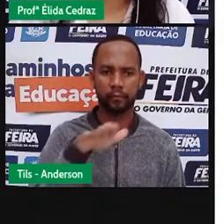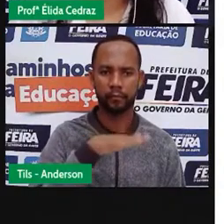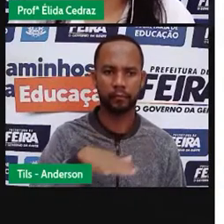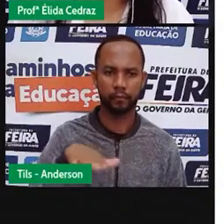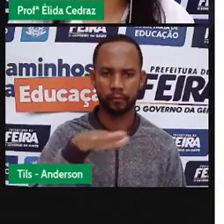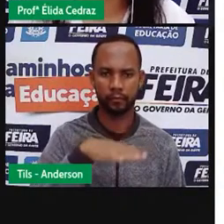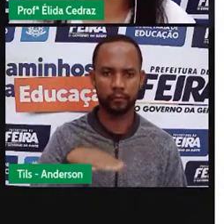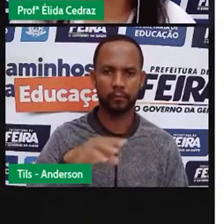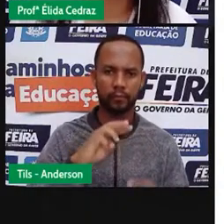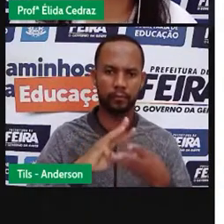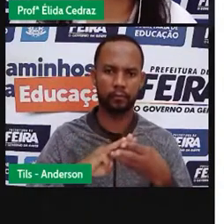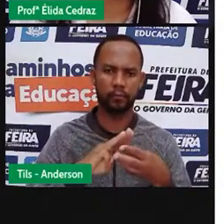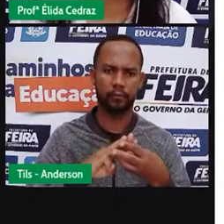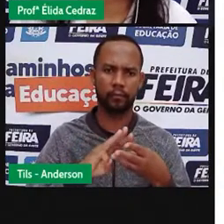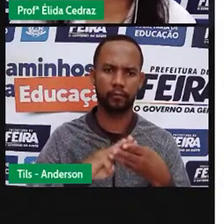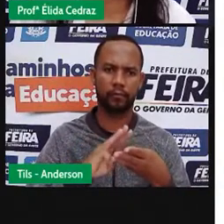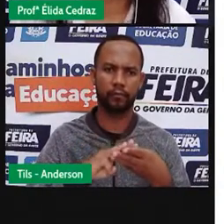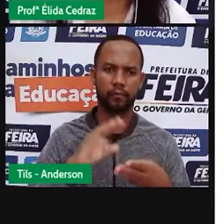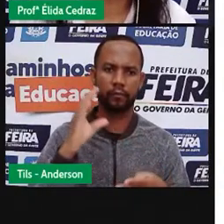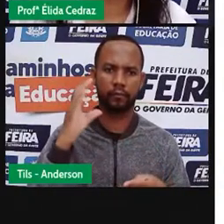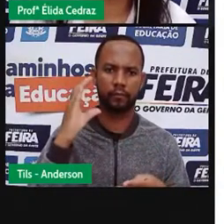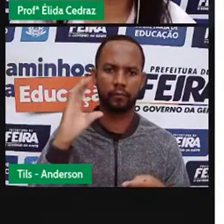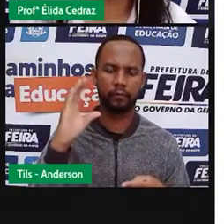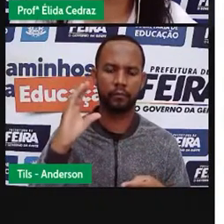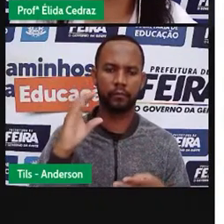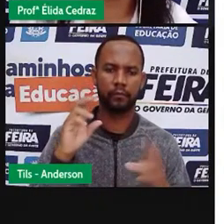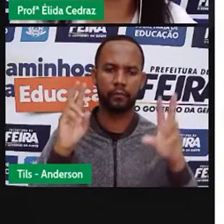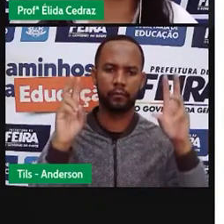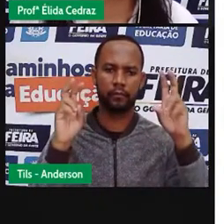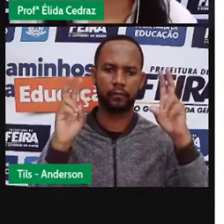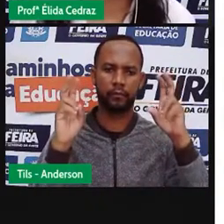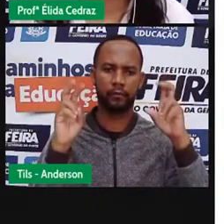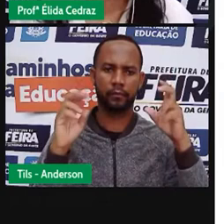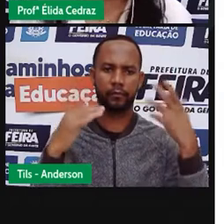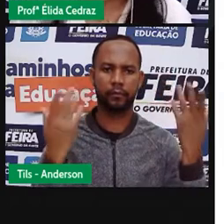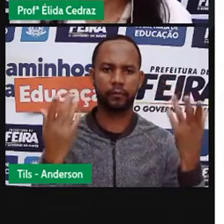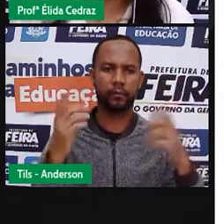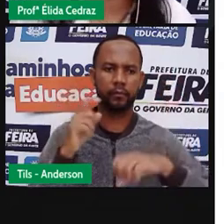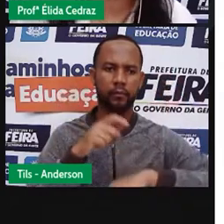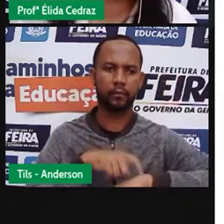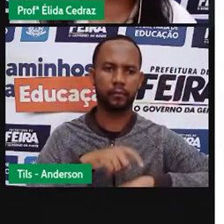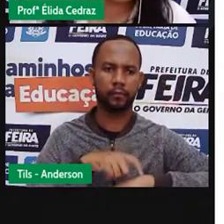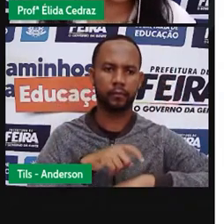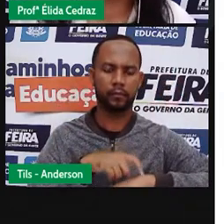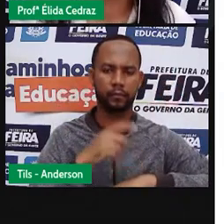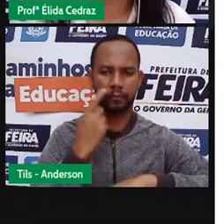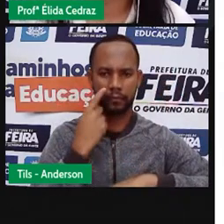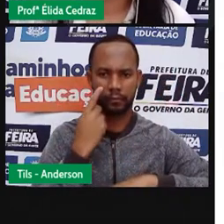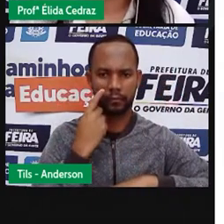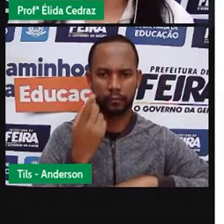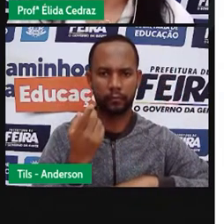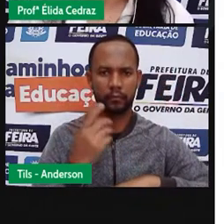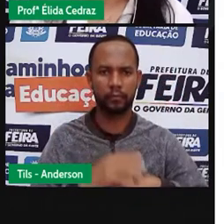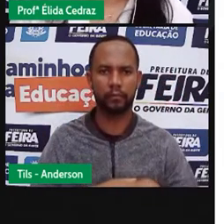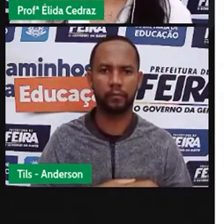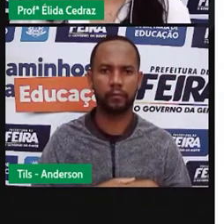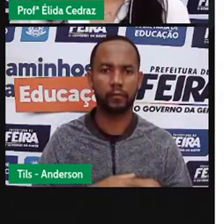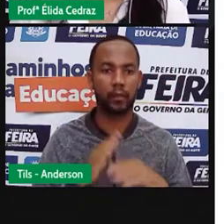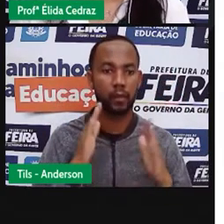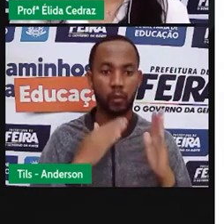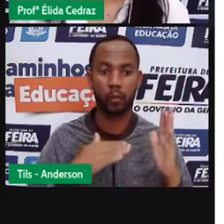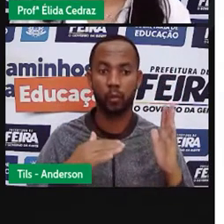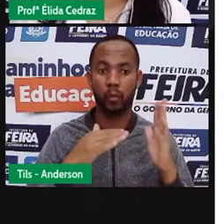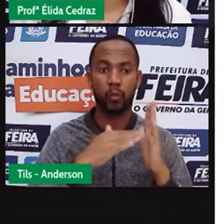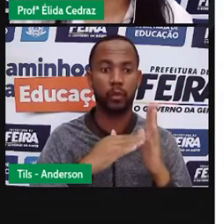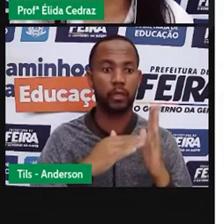Matemática e Ciências da Natureza e o tema é o tempo como medida. Vamos lá? Todas as